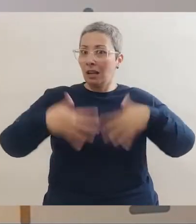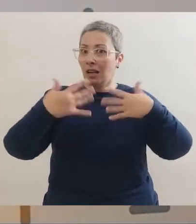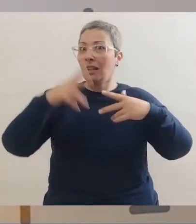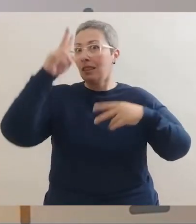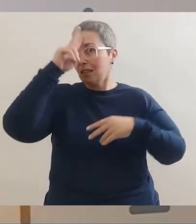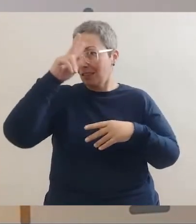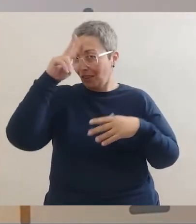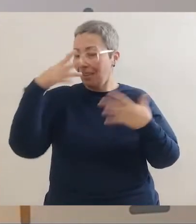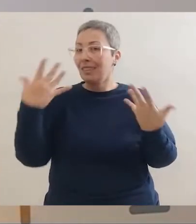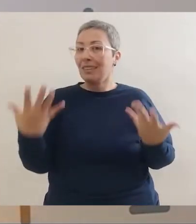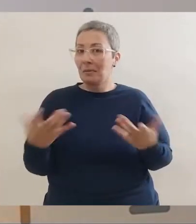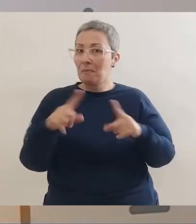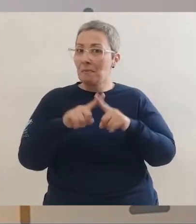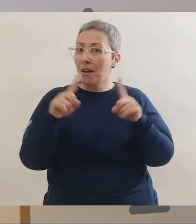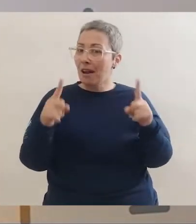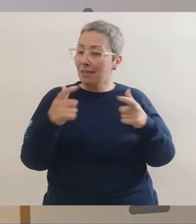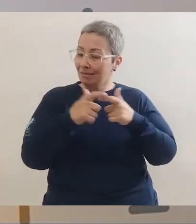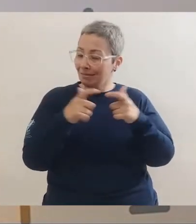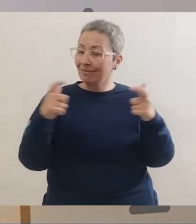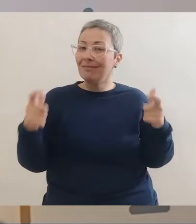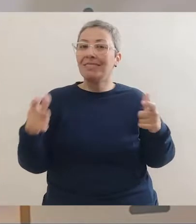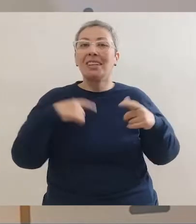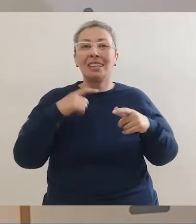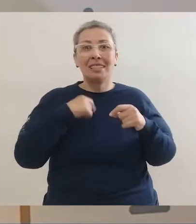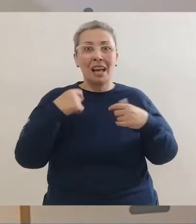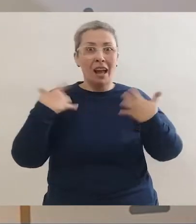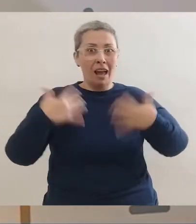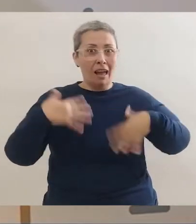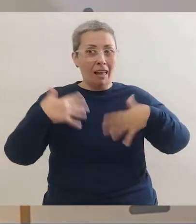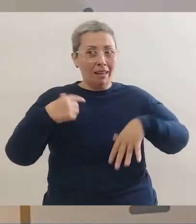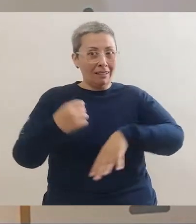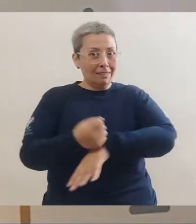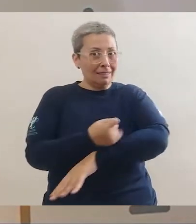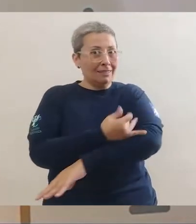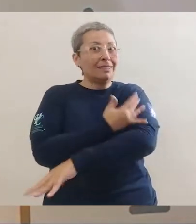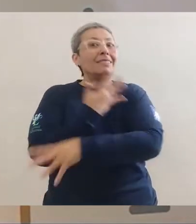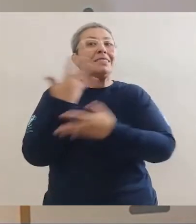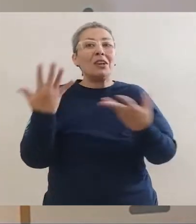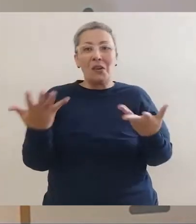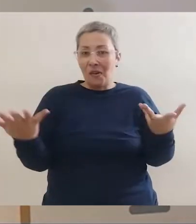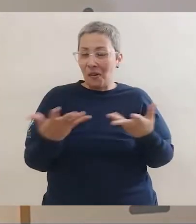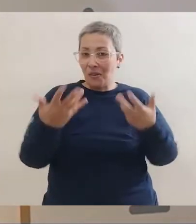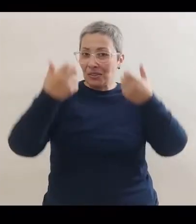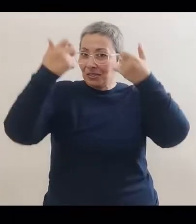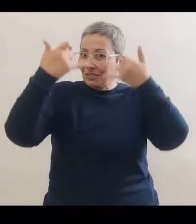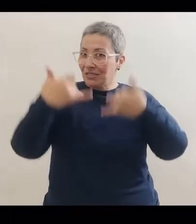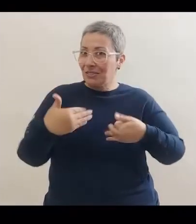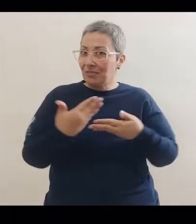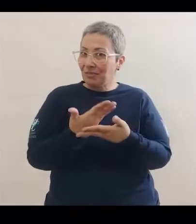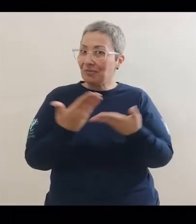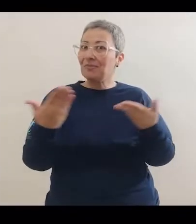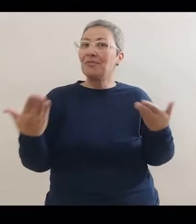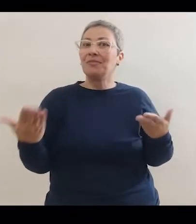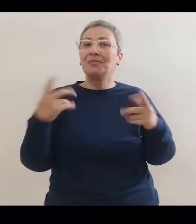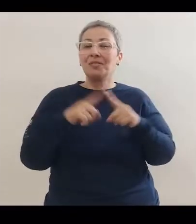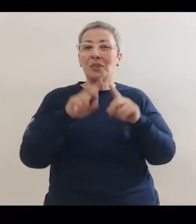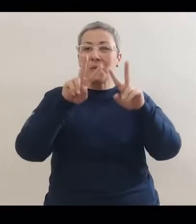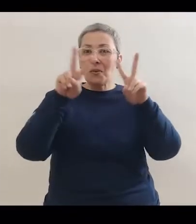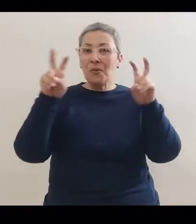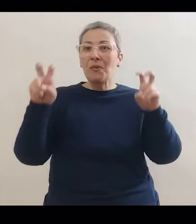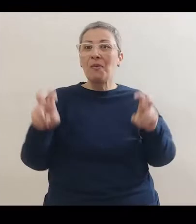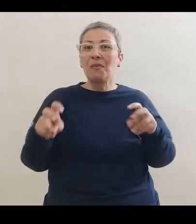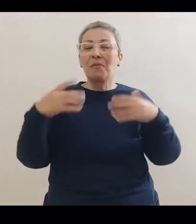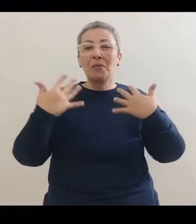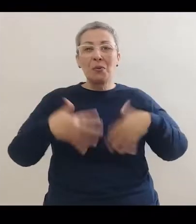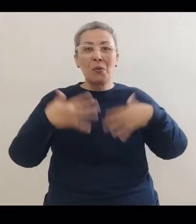encontra-se muitas histórias. Mas a maioria são de arrepiar. Hoje, eu vou contar para